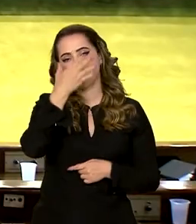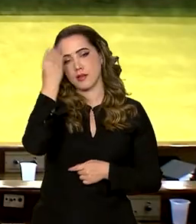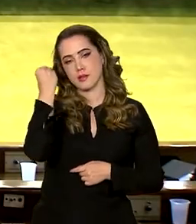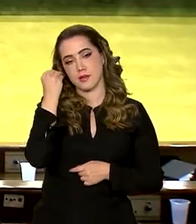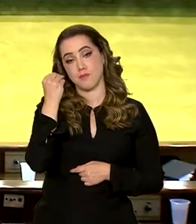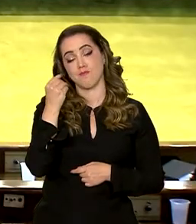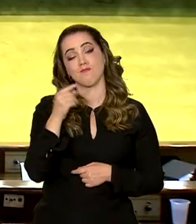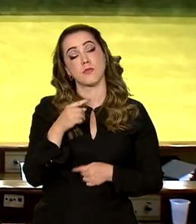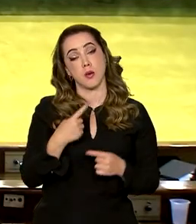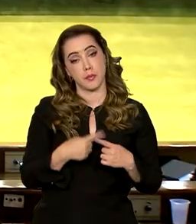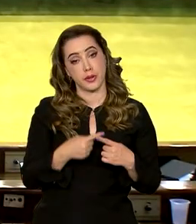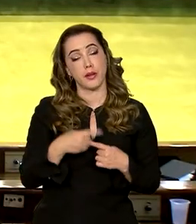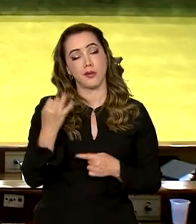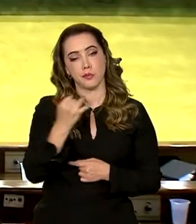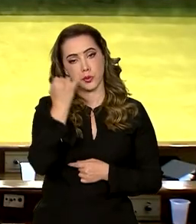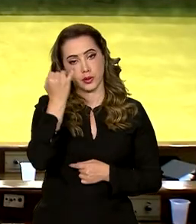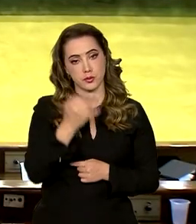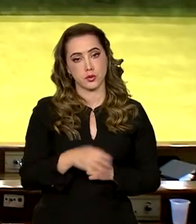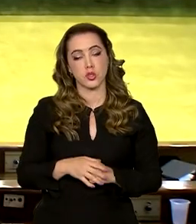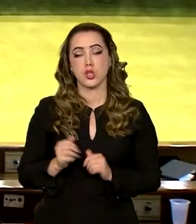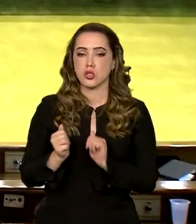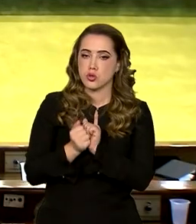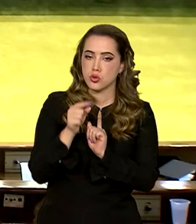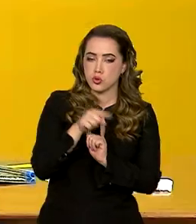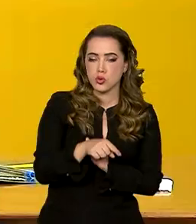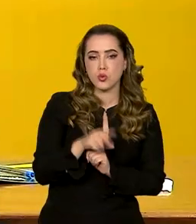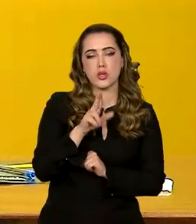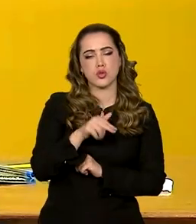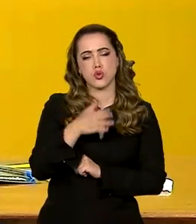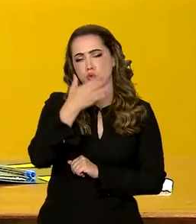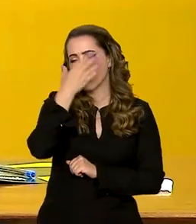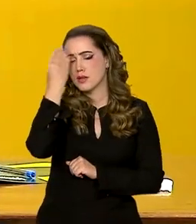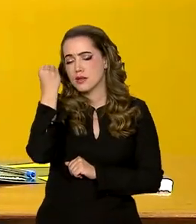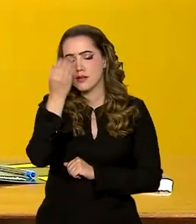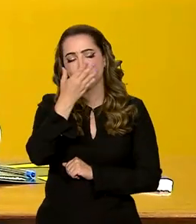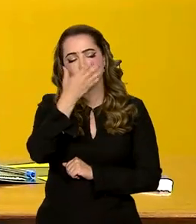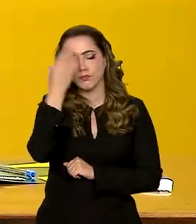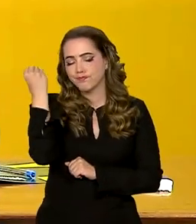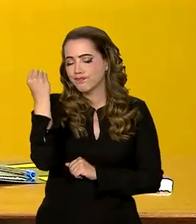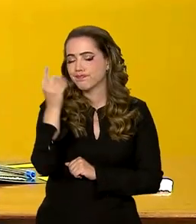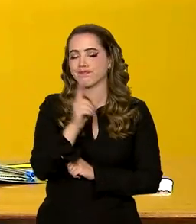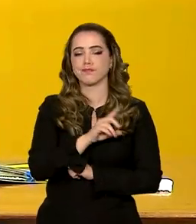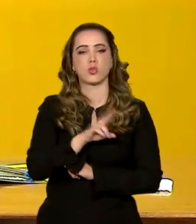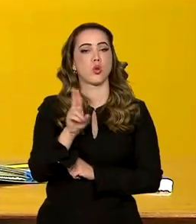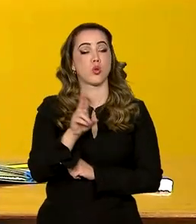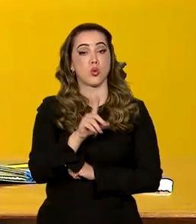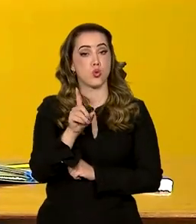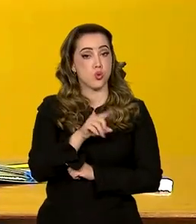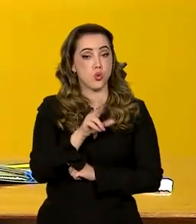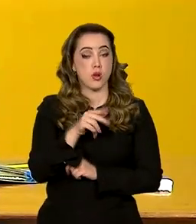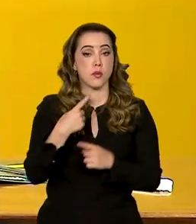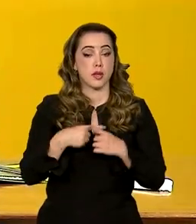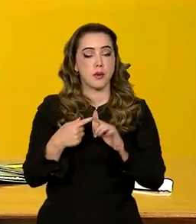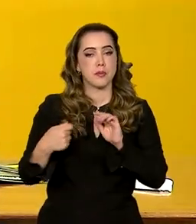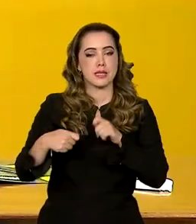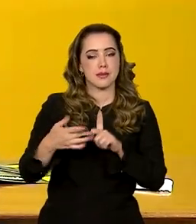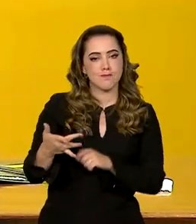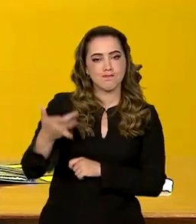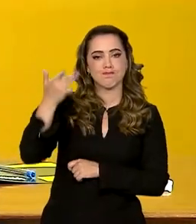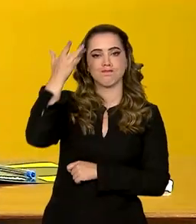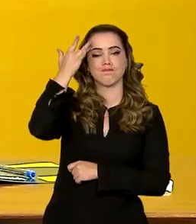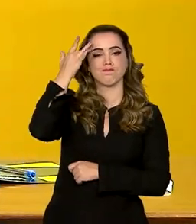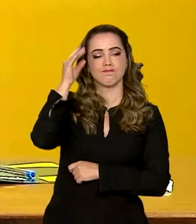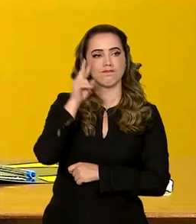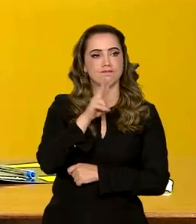importante. E, ao lado dessa luta pelo não esquecimento, que é parte da memória, uma construção